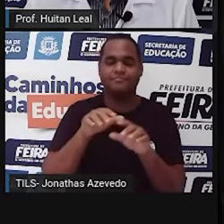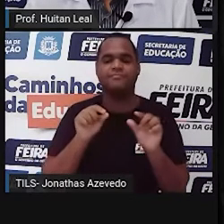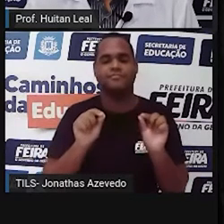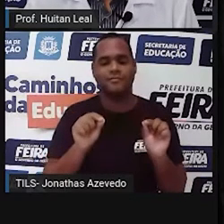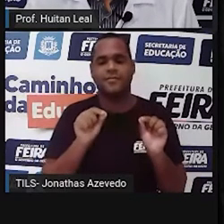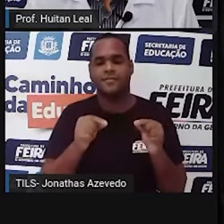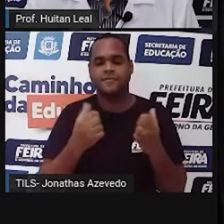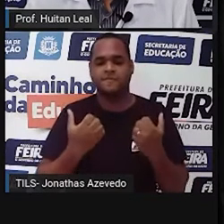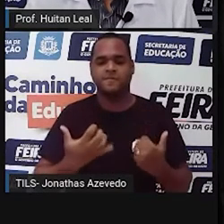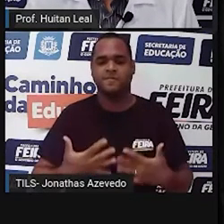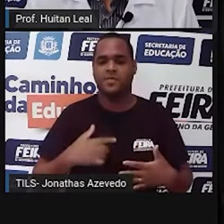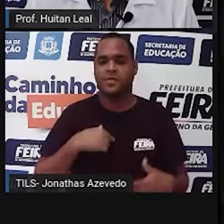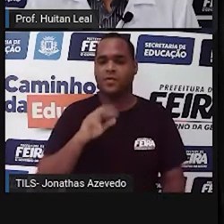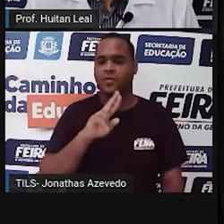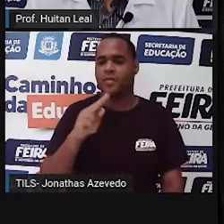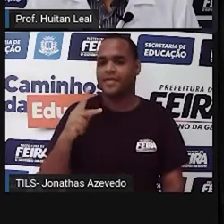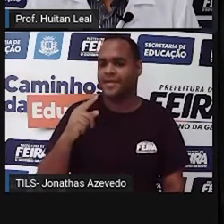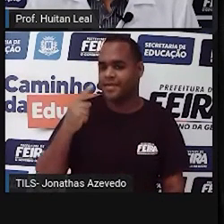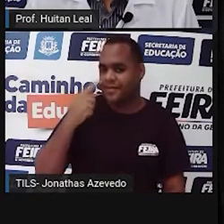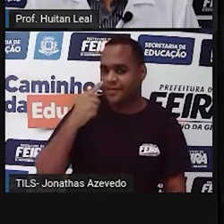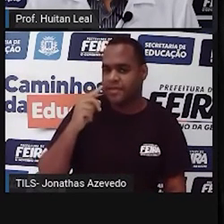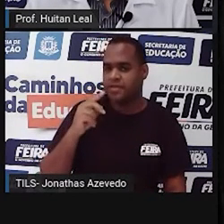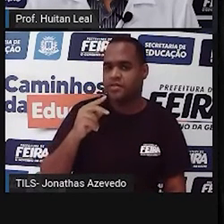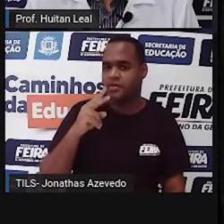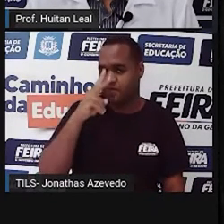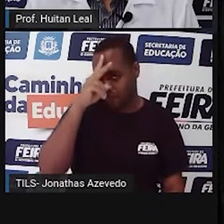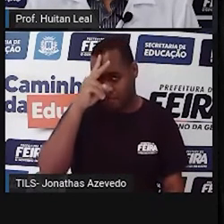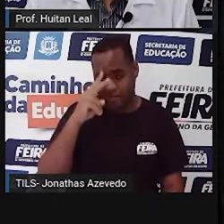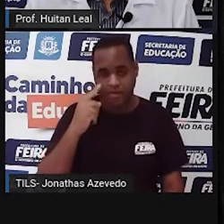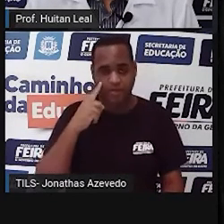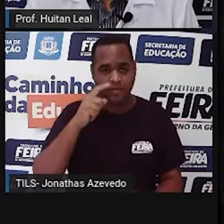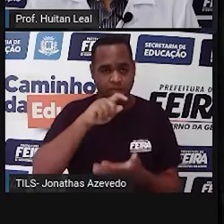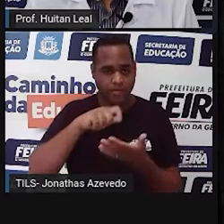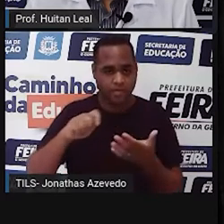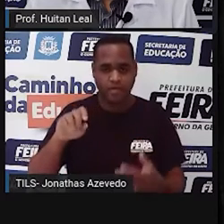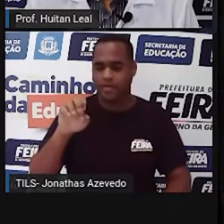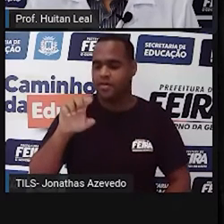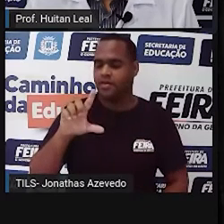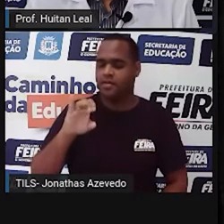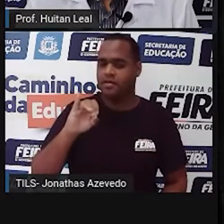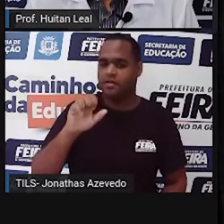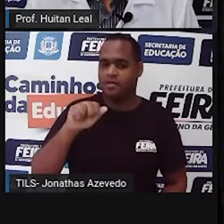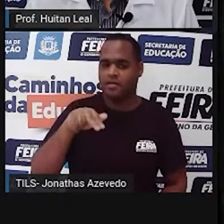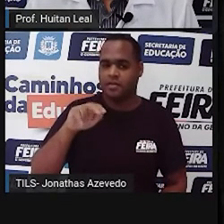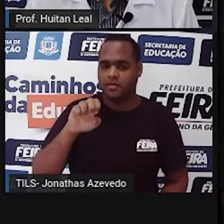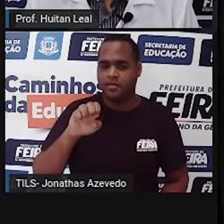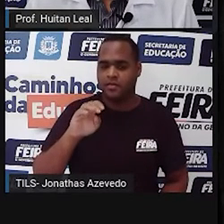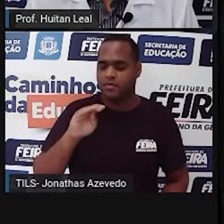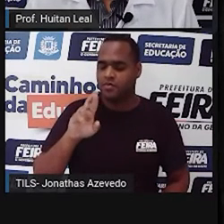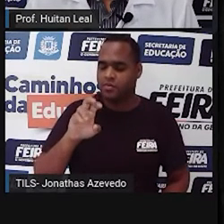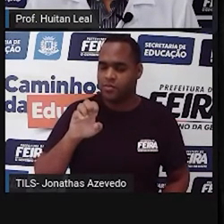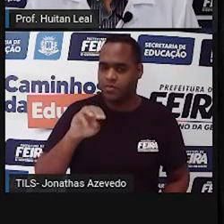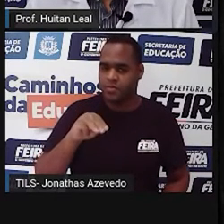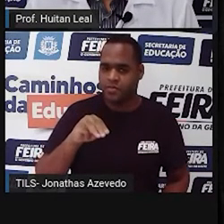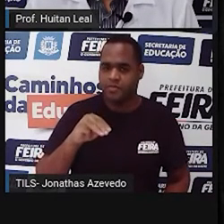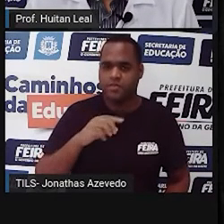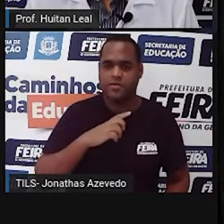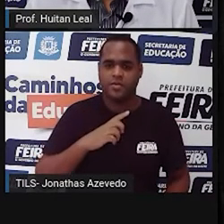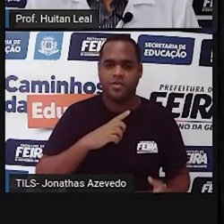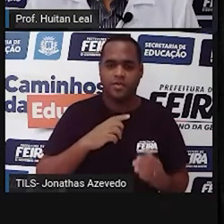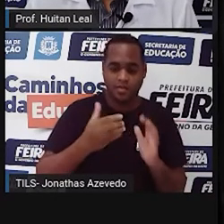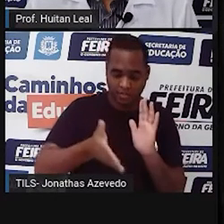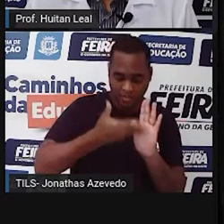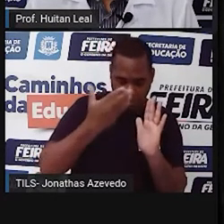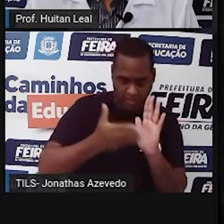O nome é A História de um Olhar, escrita por Eliana Brum. Então, está nesse livro aí, A